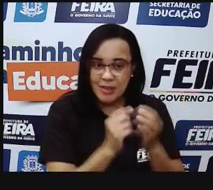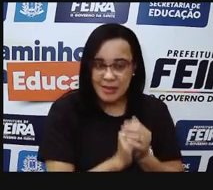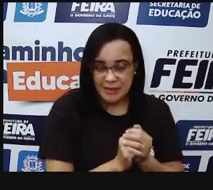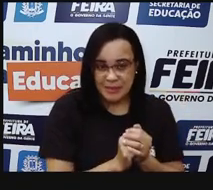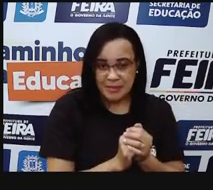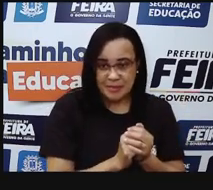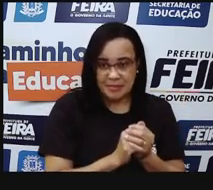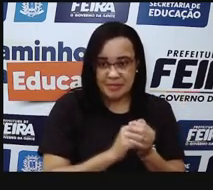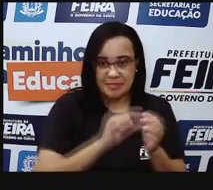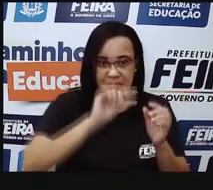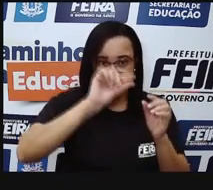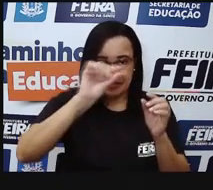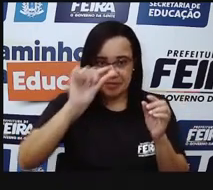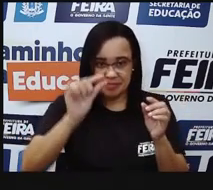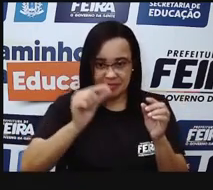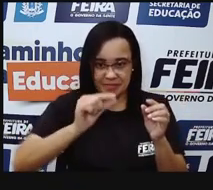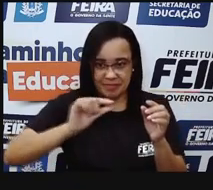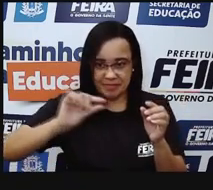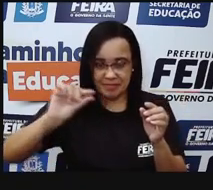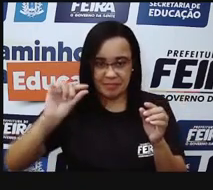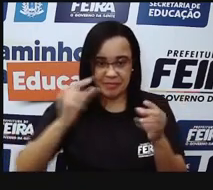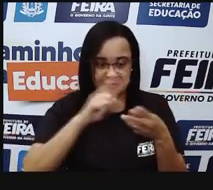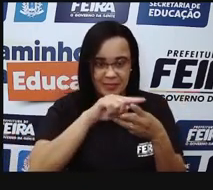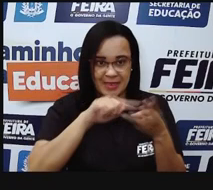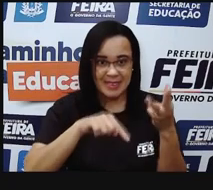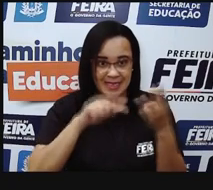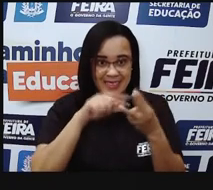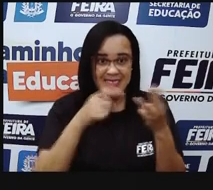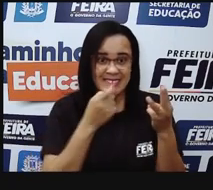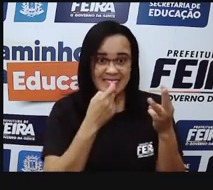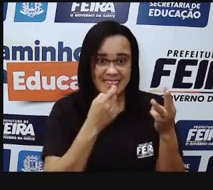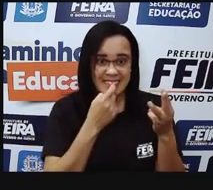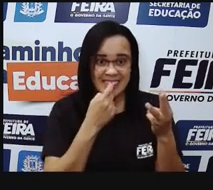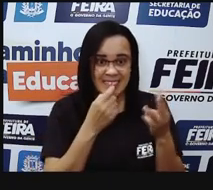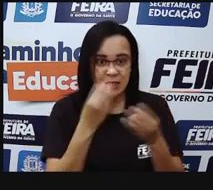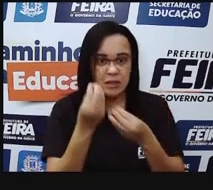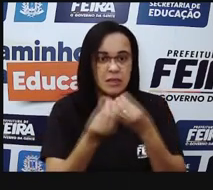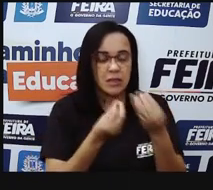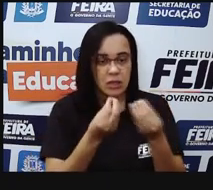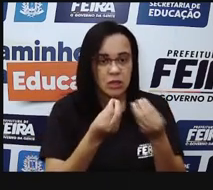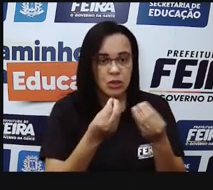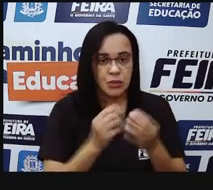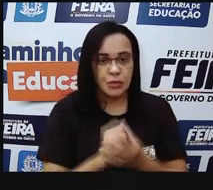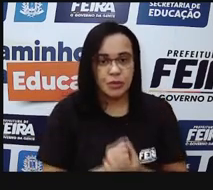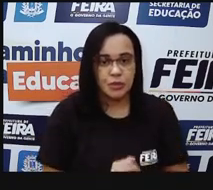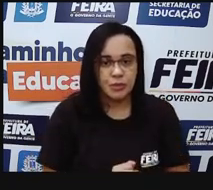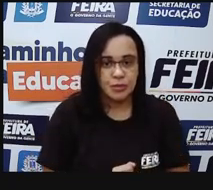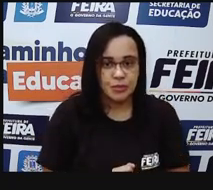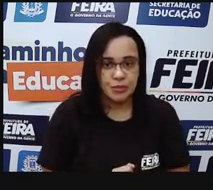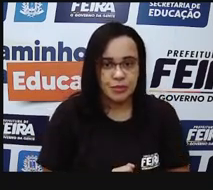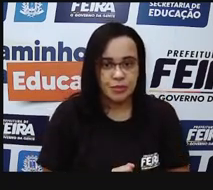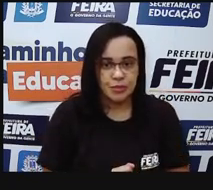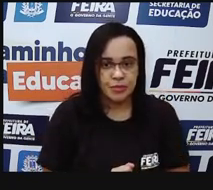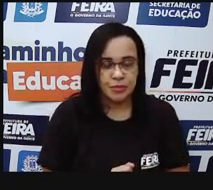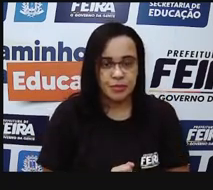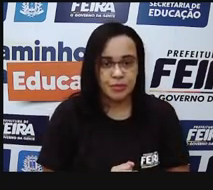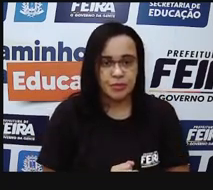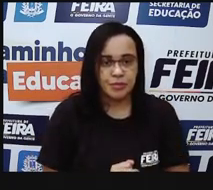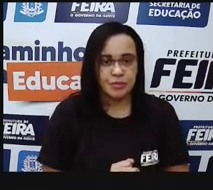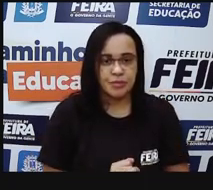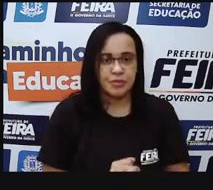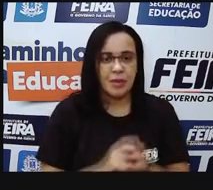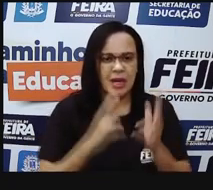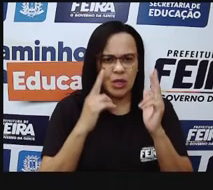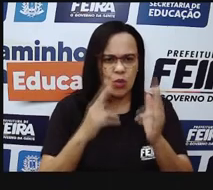movimentado pelos três ossinhos do nosso ouvido, ele vai gerar um pulso nervoso,